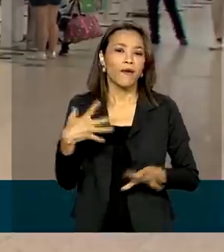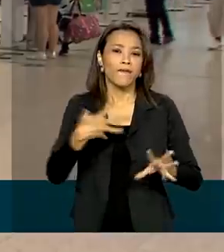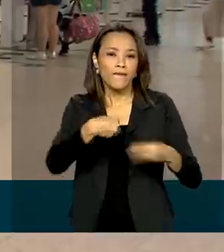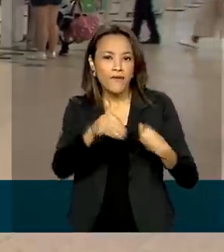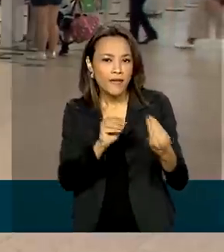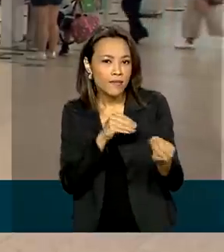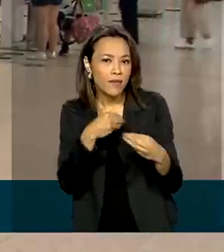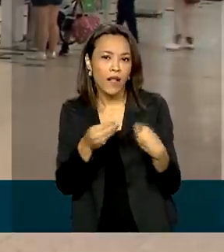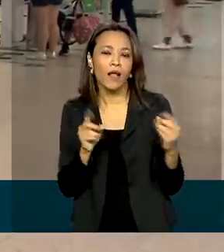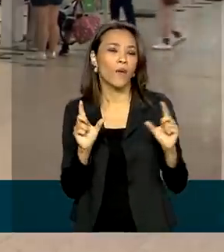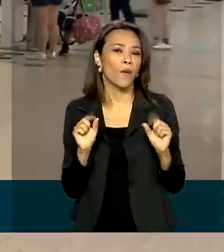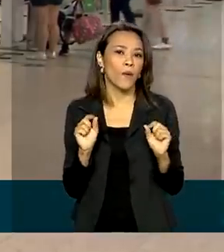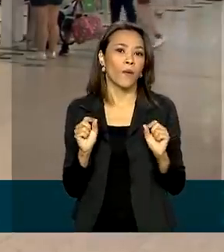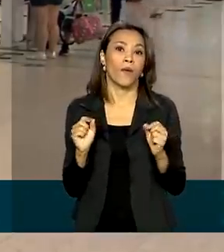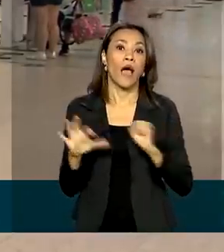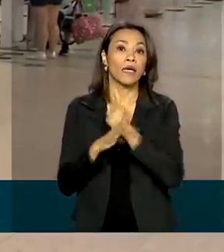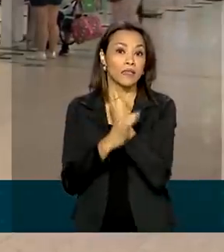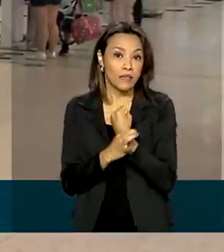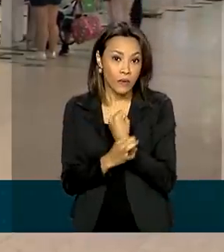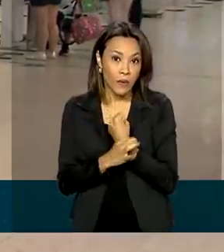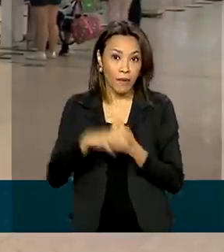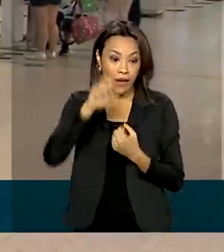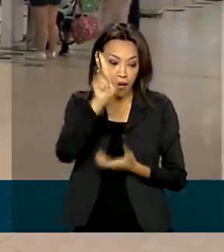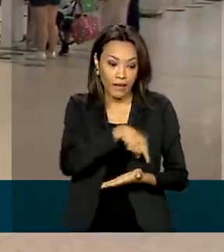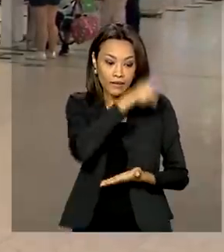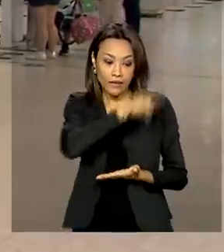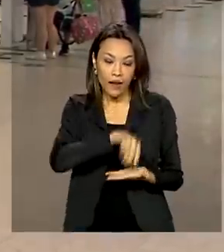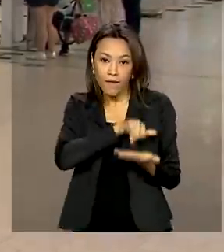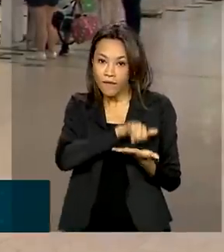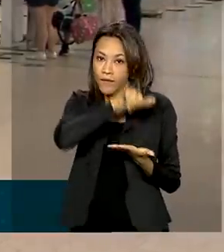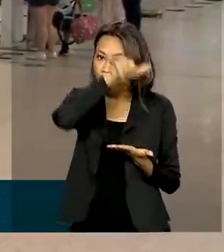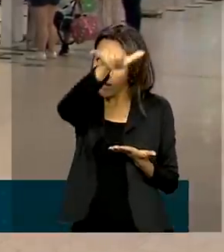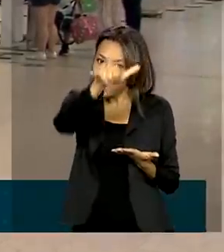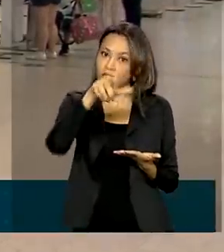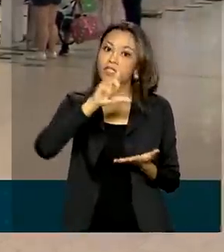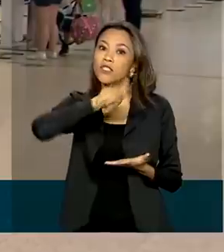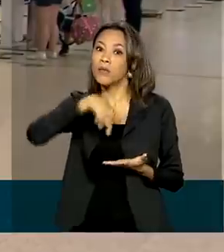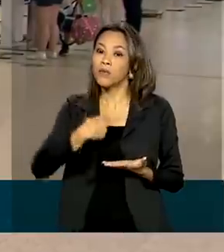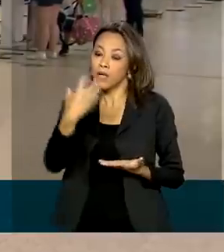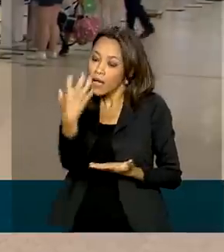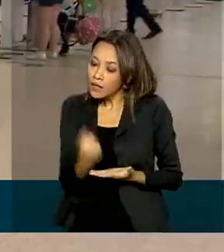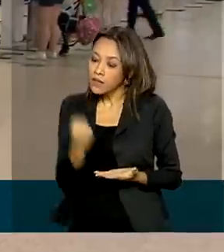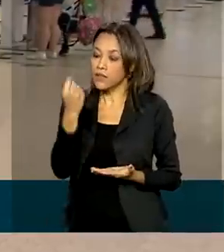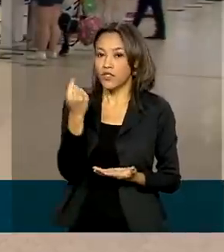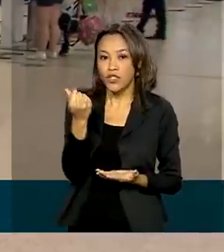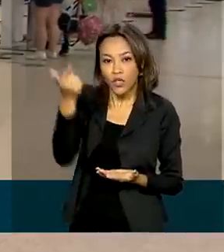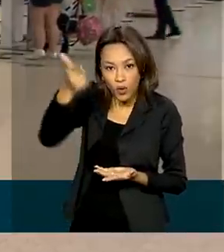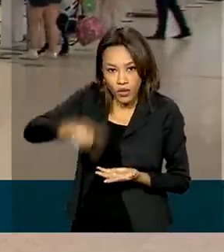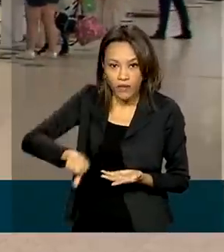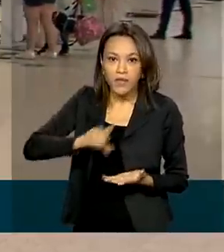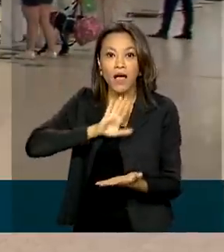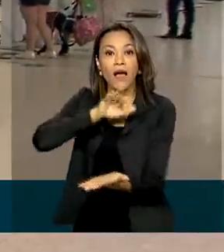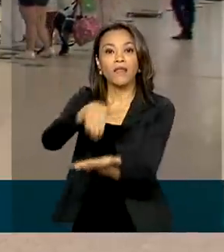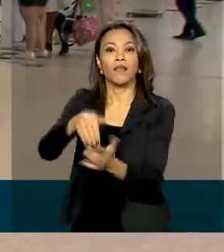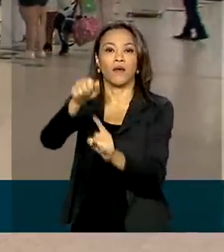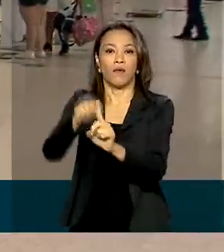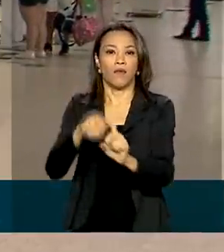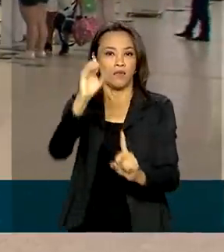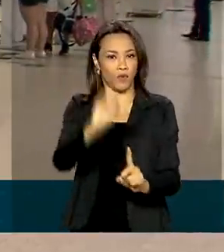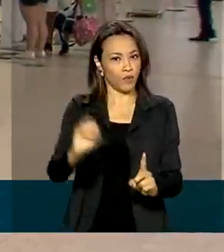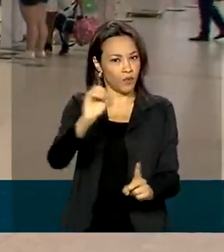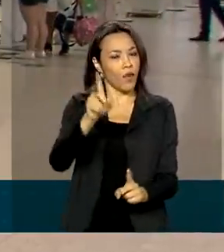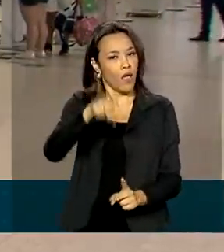garantida ao consumidor para cancelar viagens aéreas com direito a reembolso fica mantida até outubro deste ano. É uma